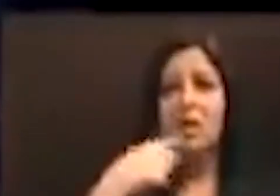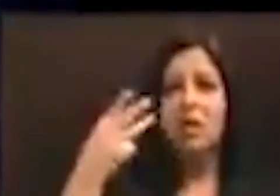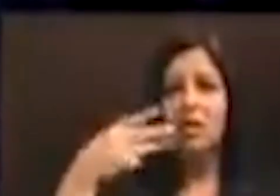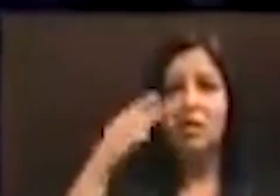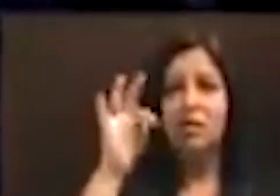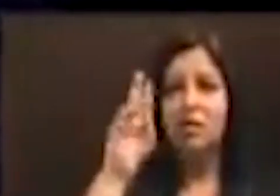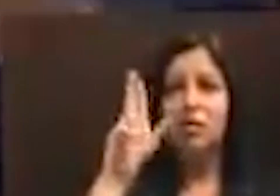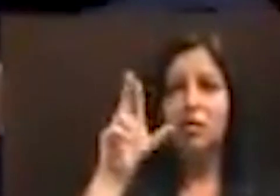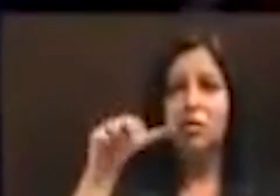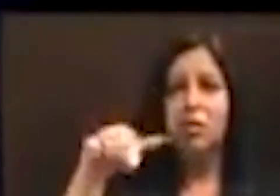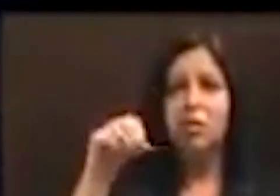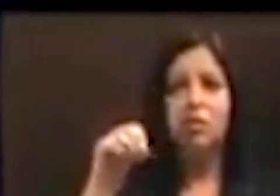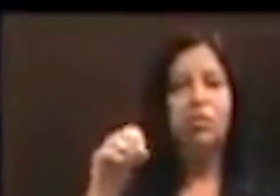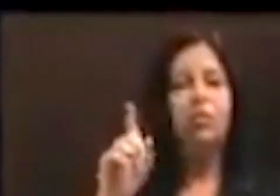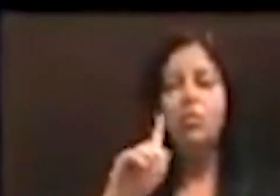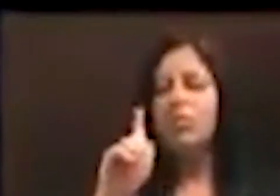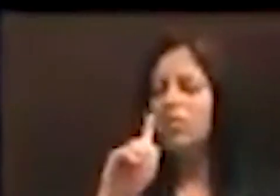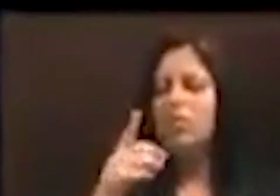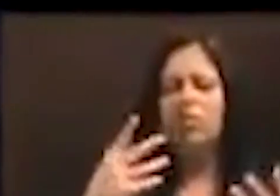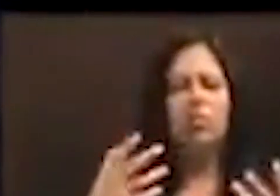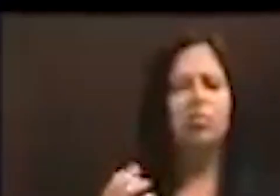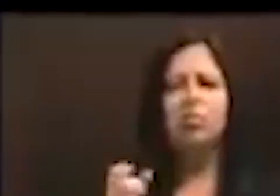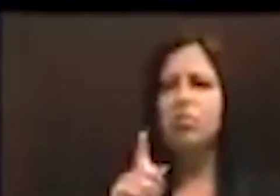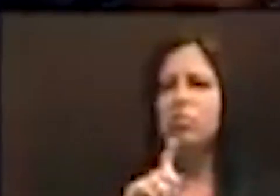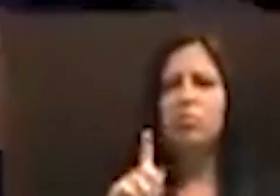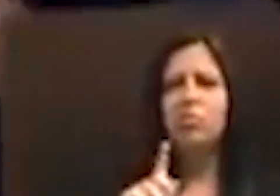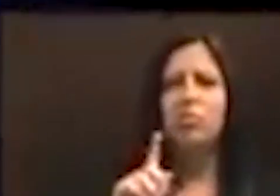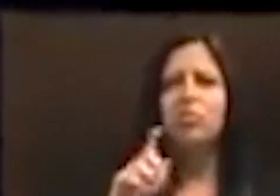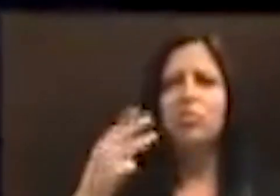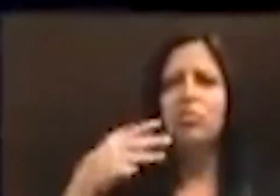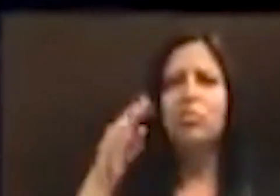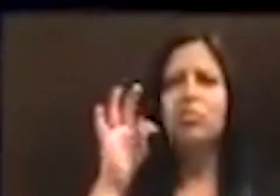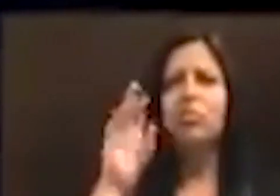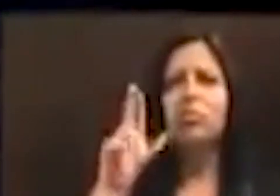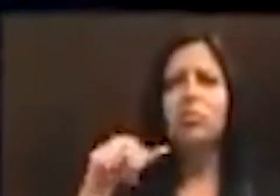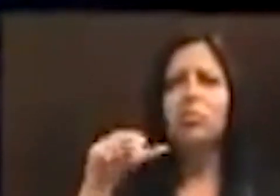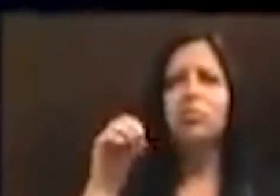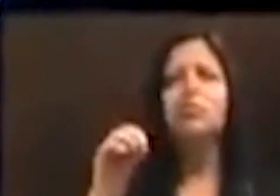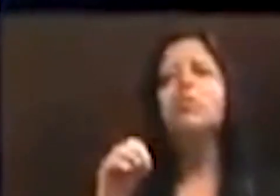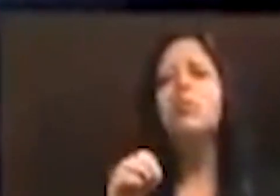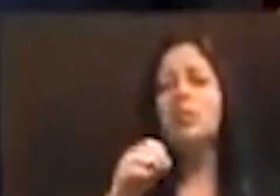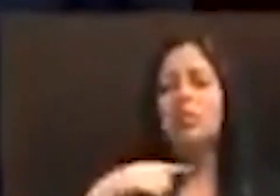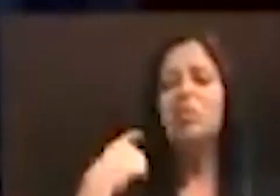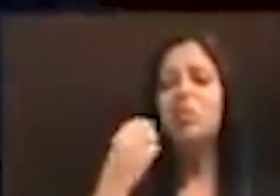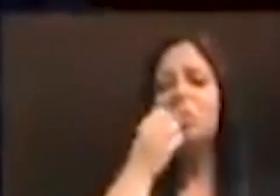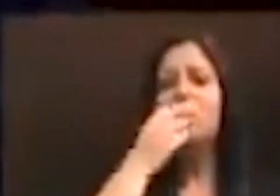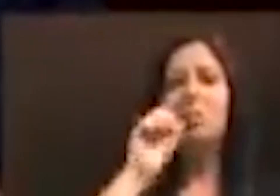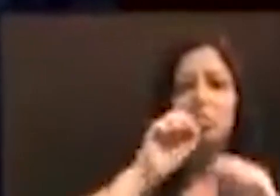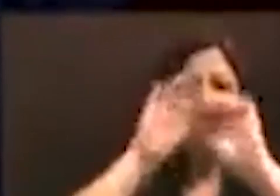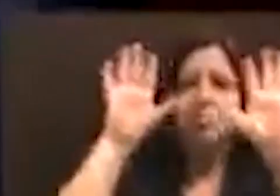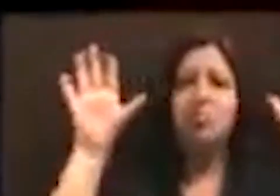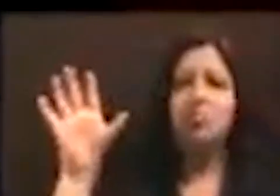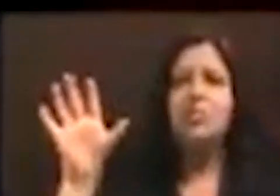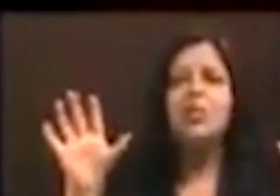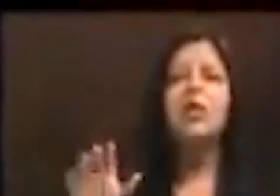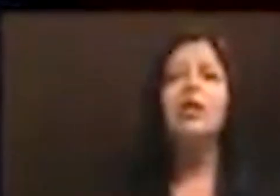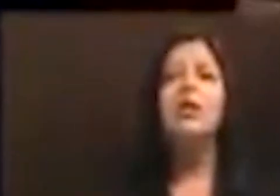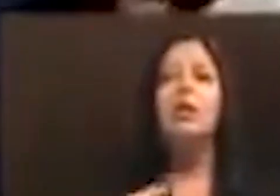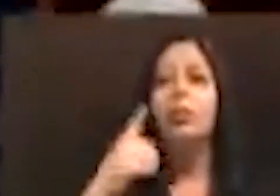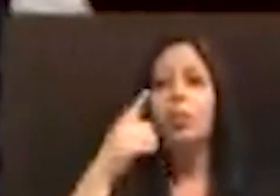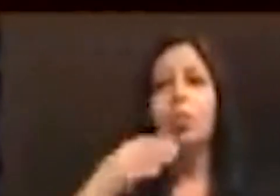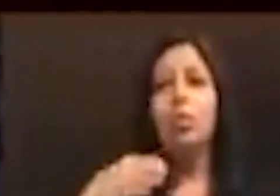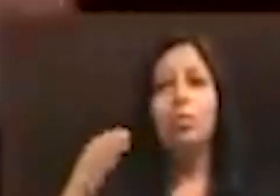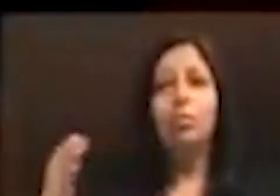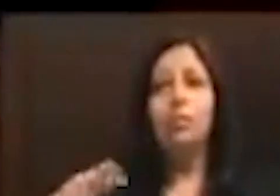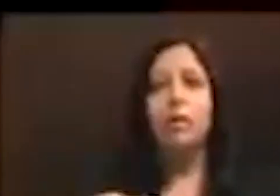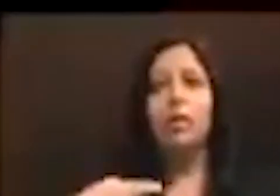Não, não queremos terceiro turno nenhum, até porque estamos bem claros. De um lado tinha a candidata da